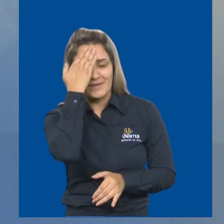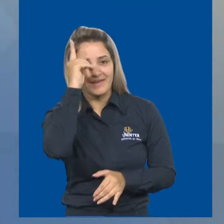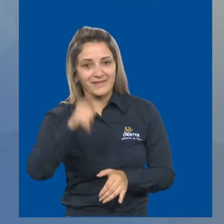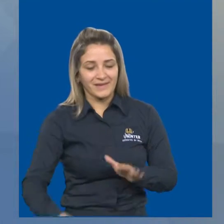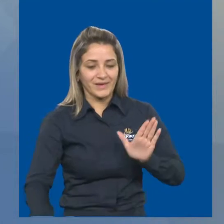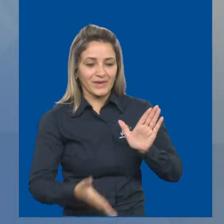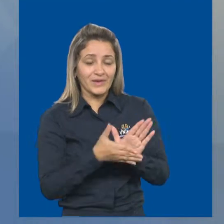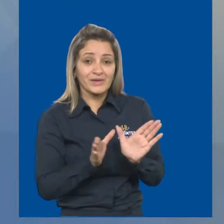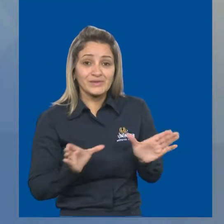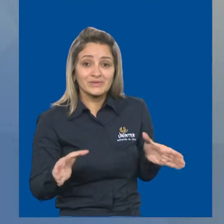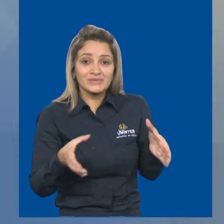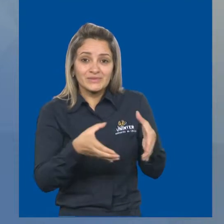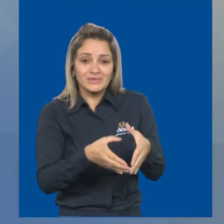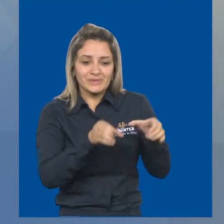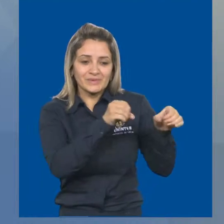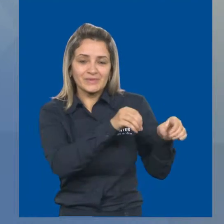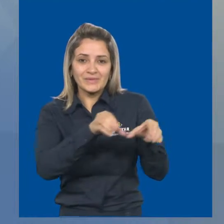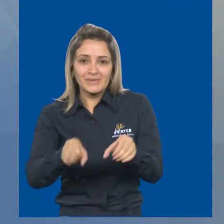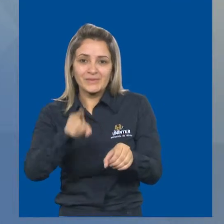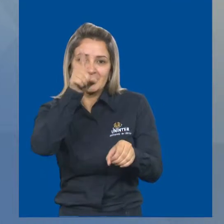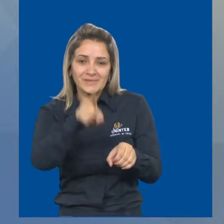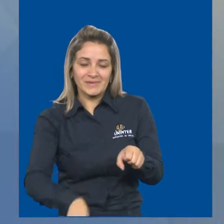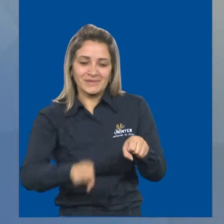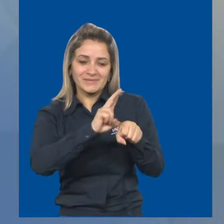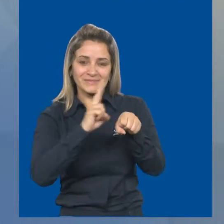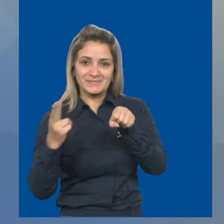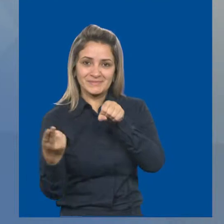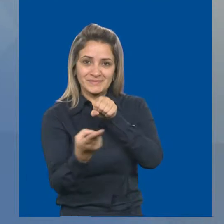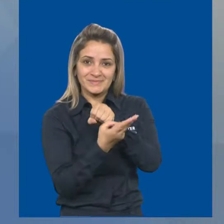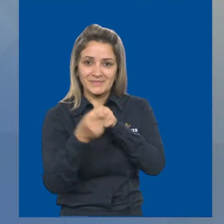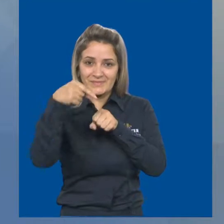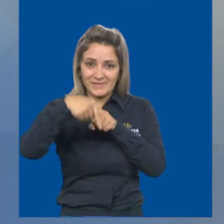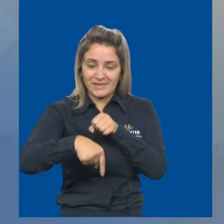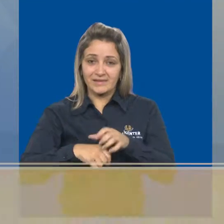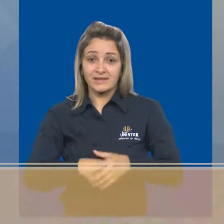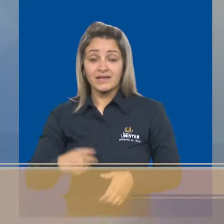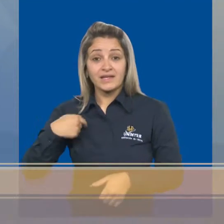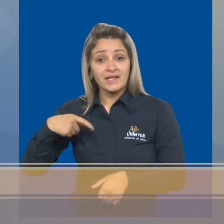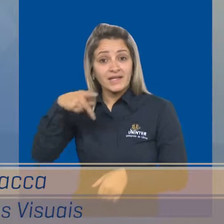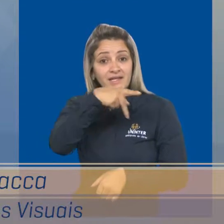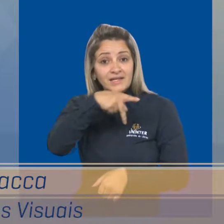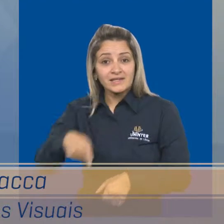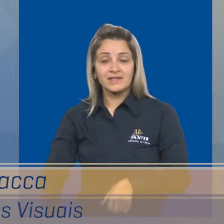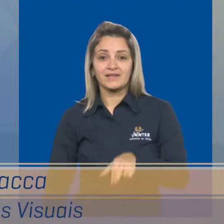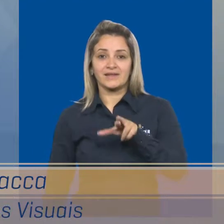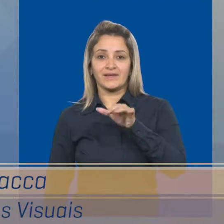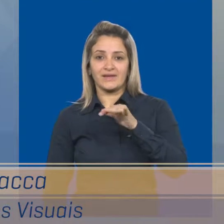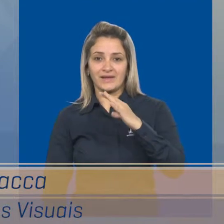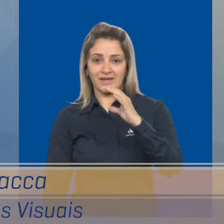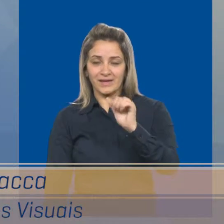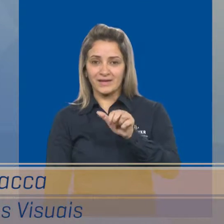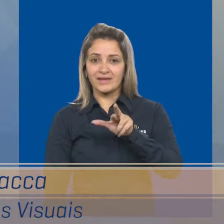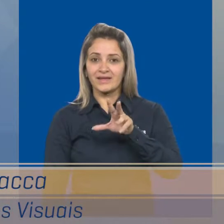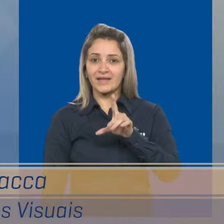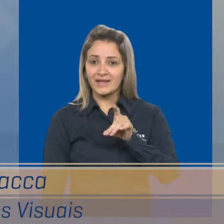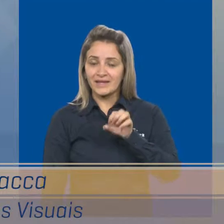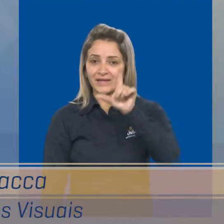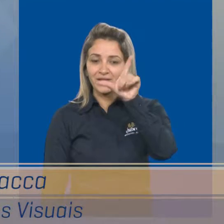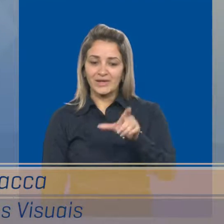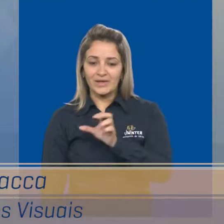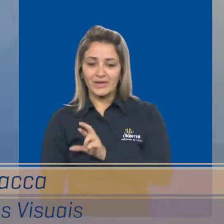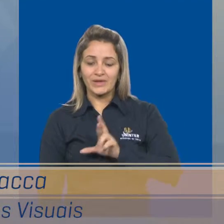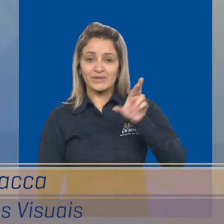da Escola Superior de Educação da Uninter. Eu sou o professor Ricardo Petraca, coordenador do curso de